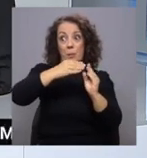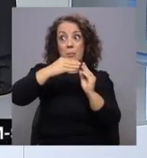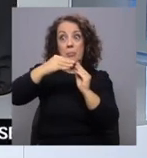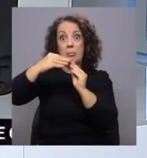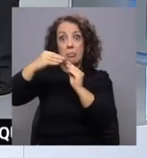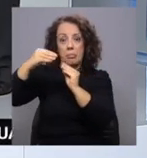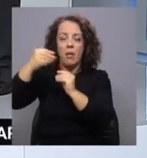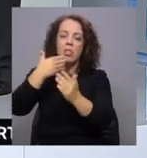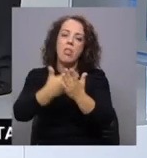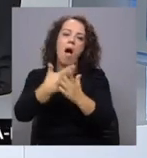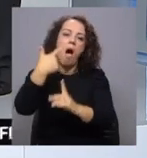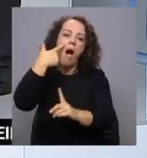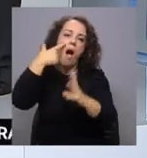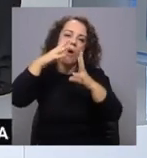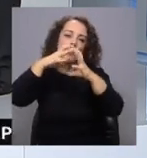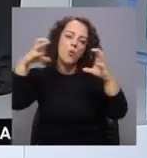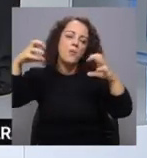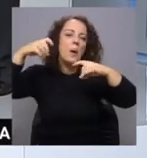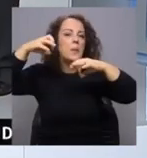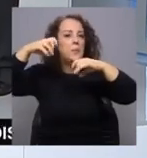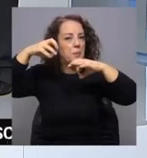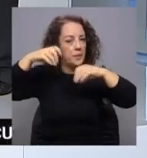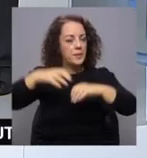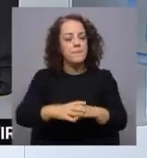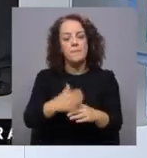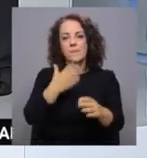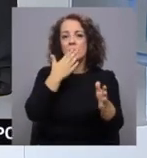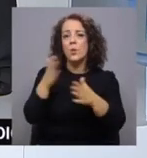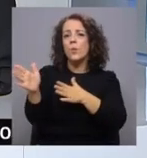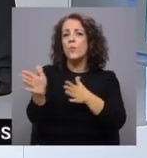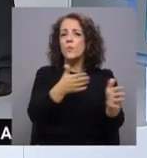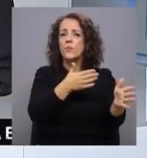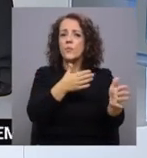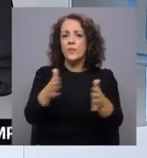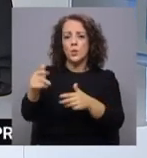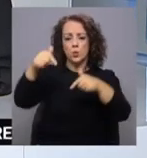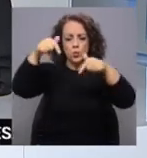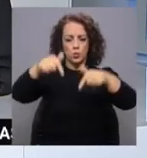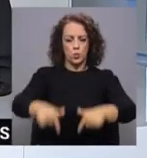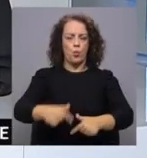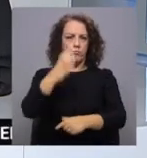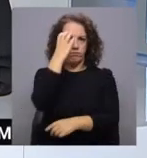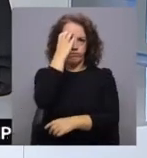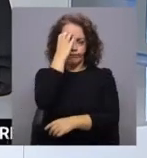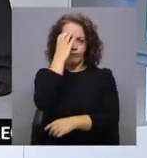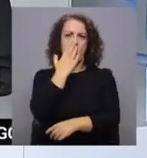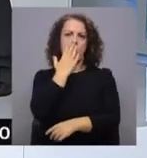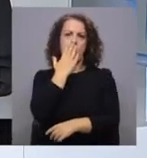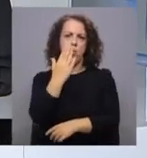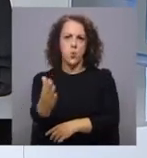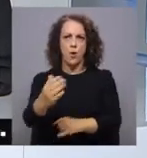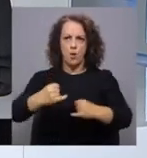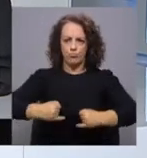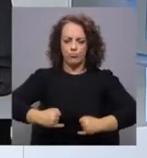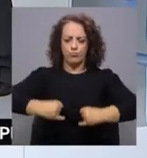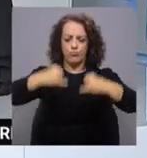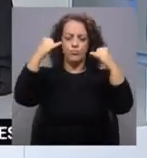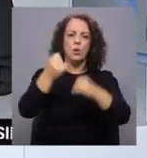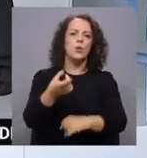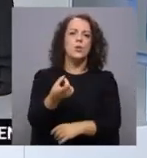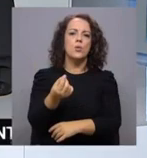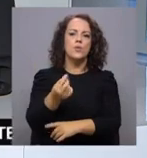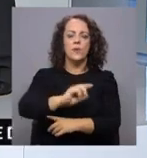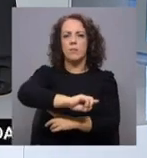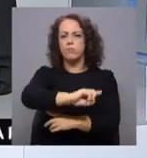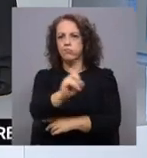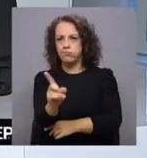muito nublado e aguaceiros, o vento que sopra do sul forte, com rajadas da ordem dos 90 km